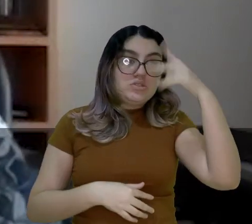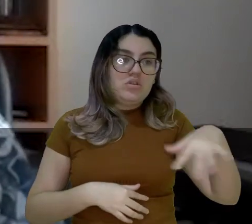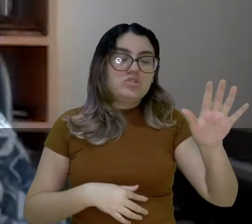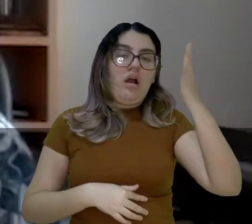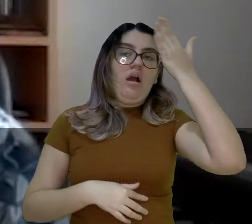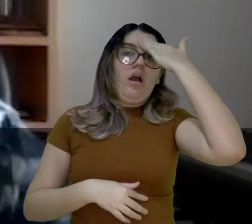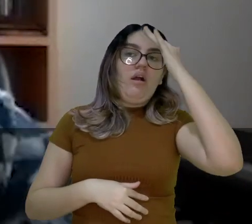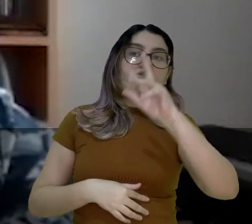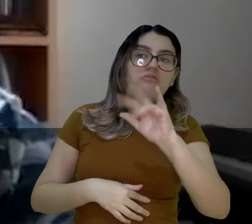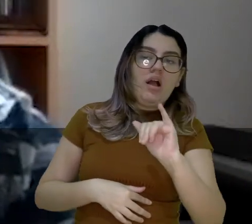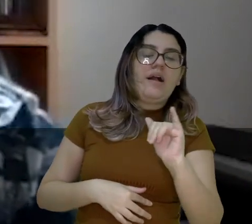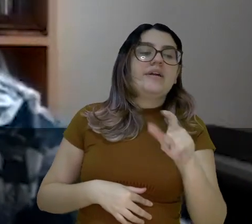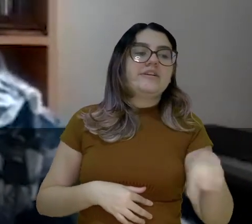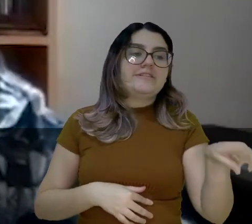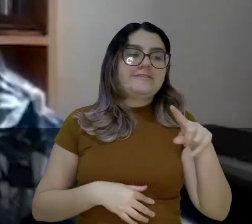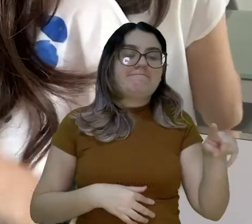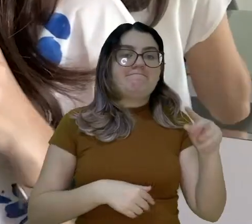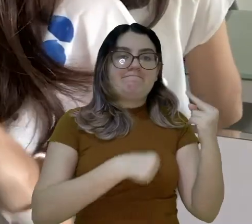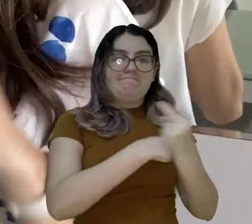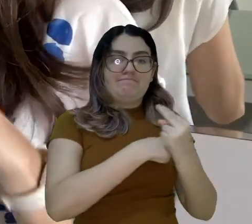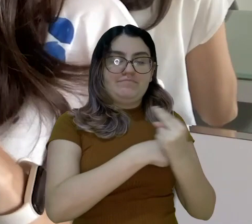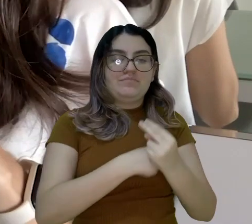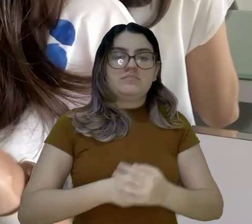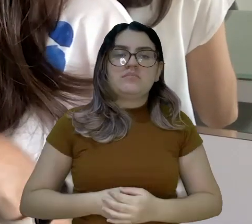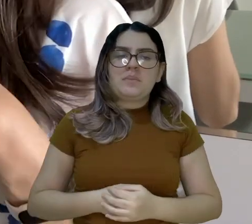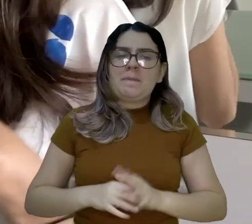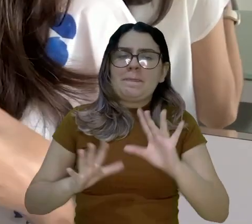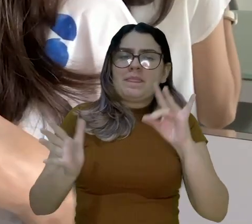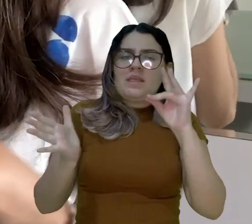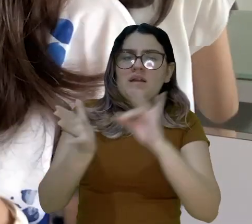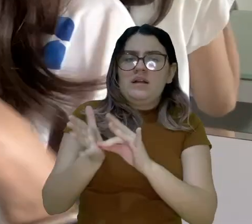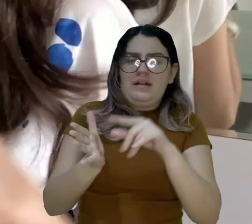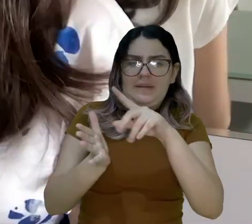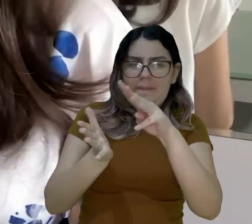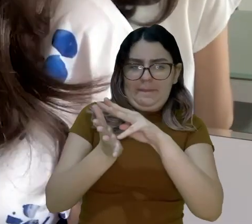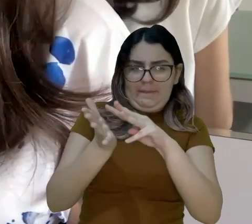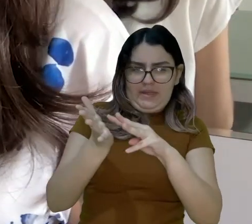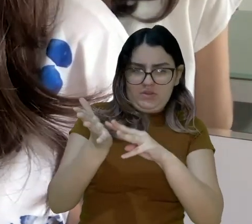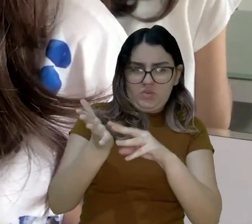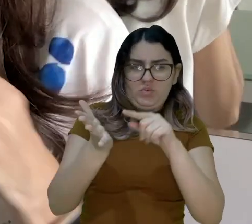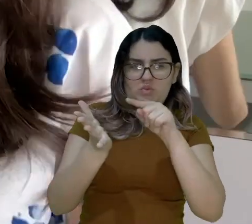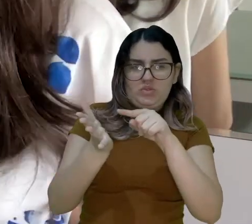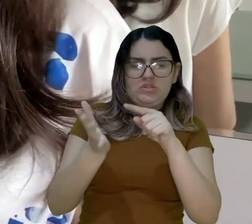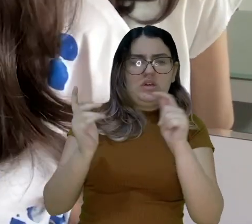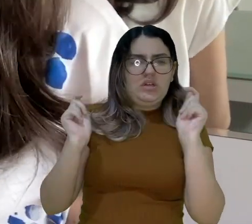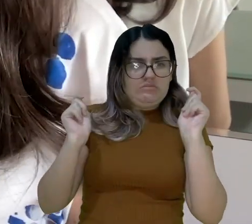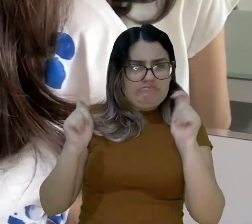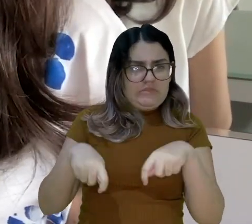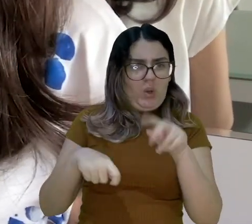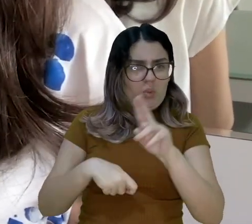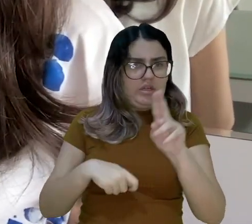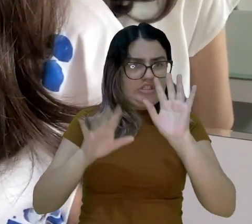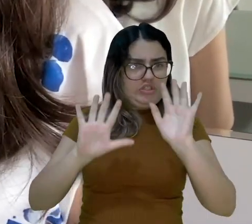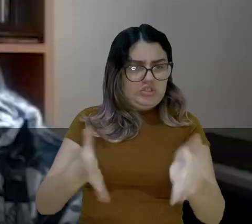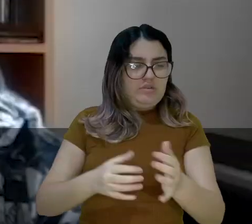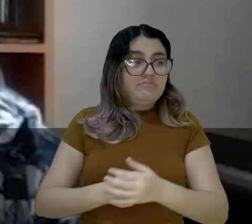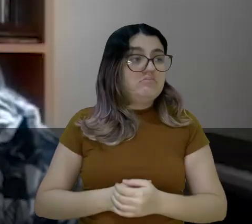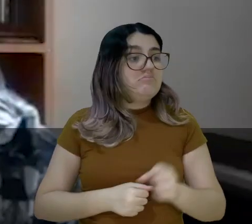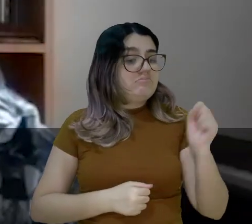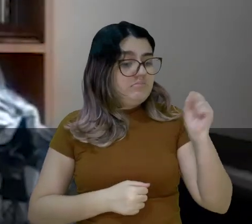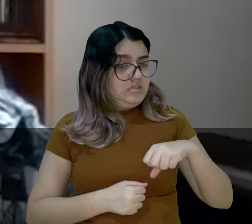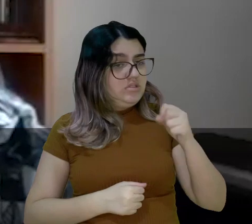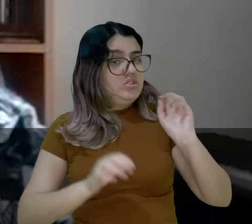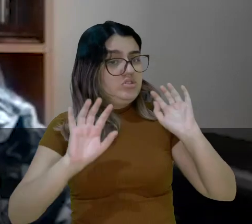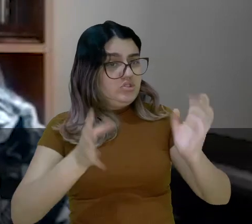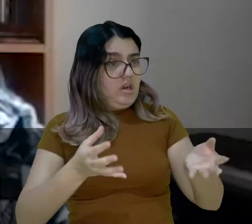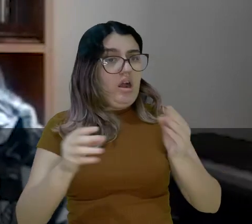o que acontece. E de forma prática, esse método de detecção dos terremotos, ele já vem sendo aplicado? Eu já